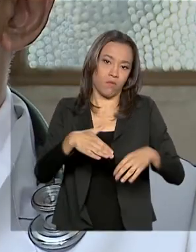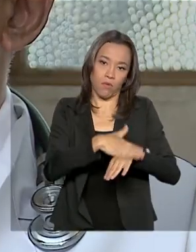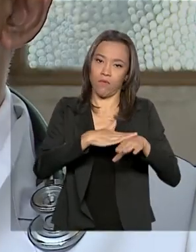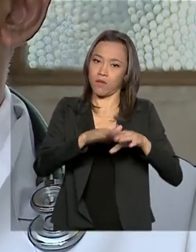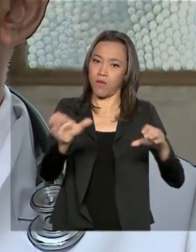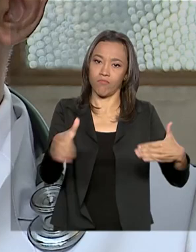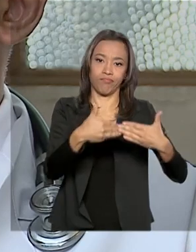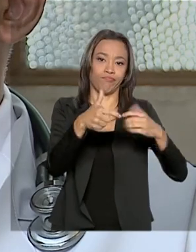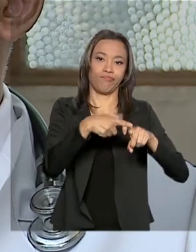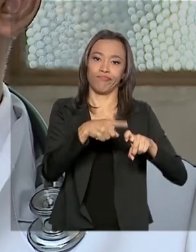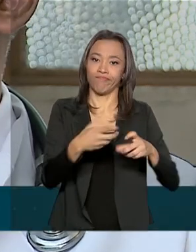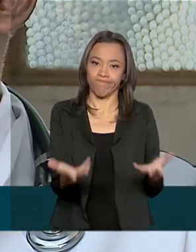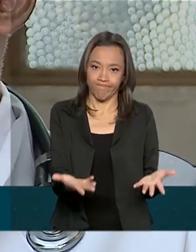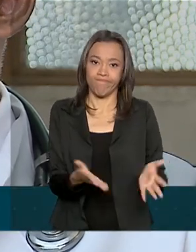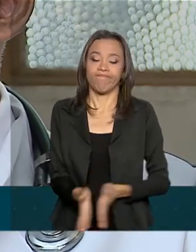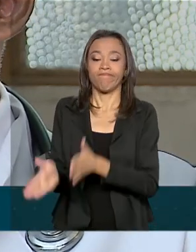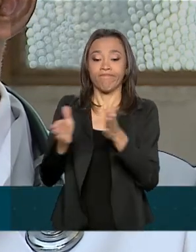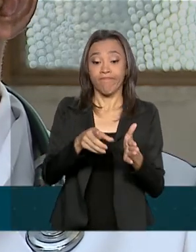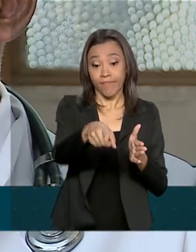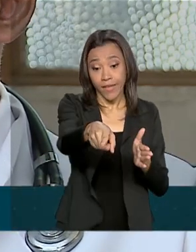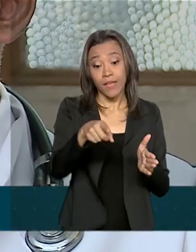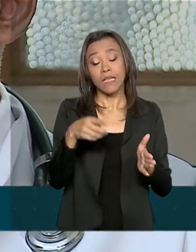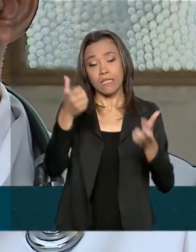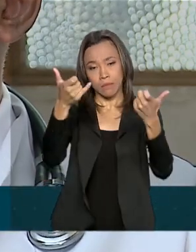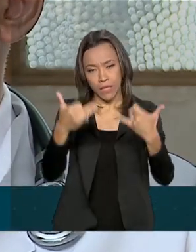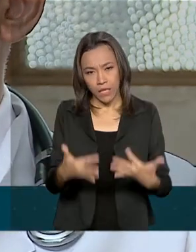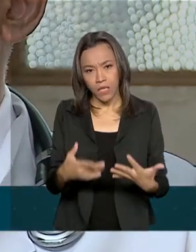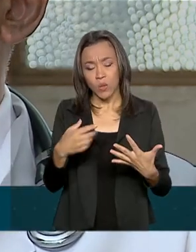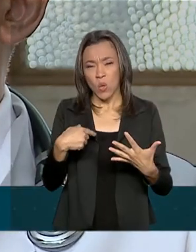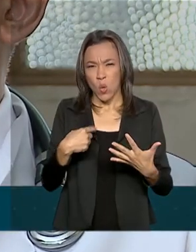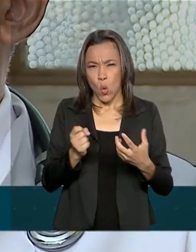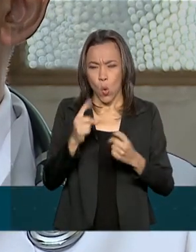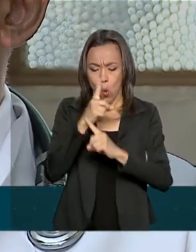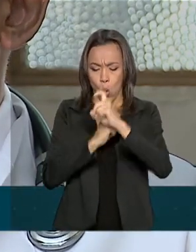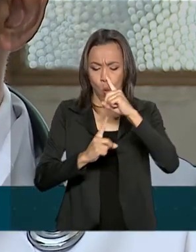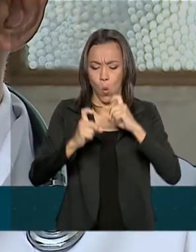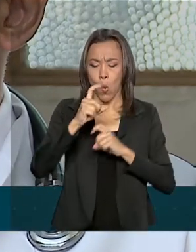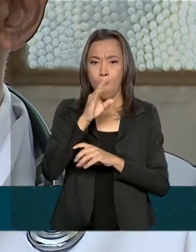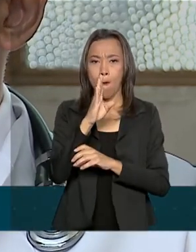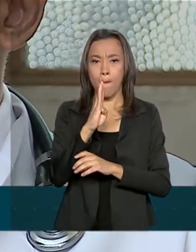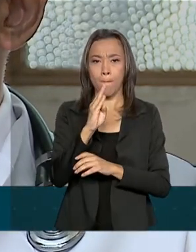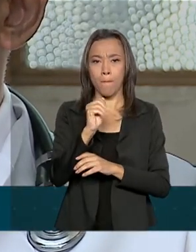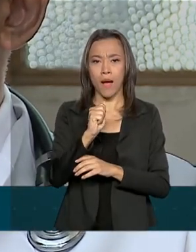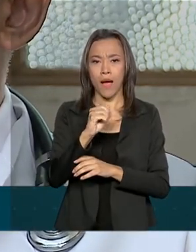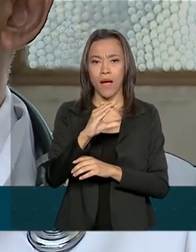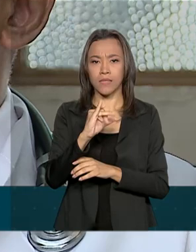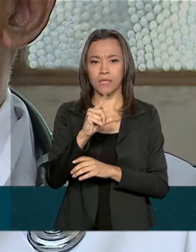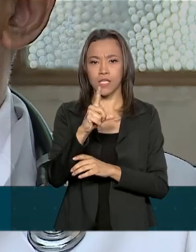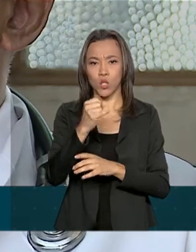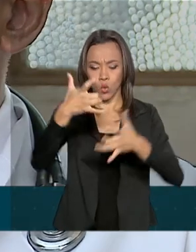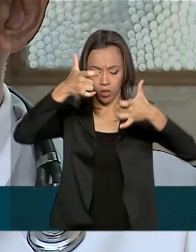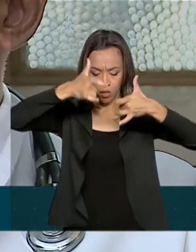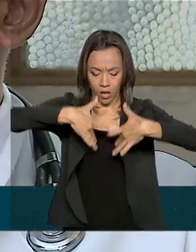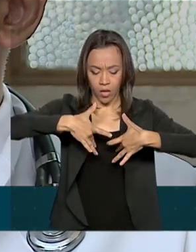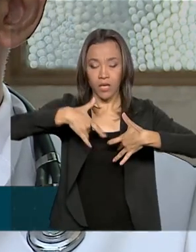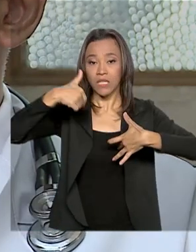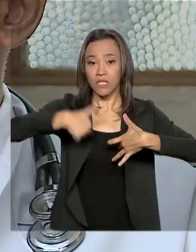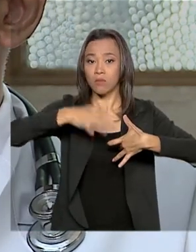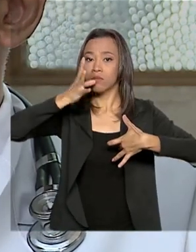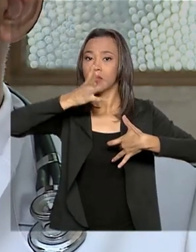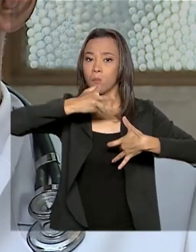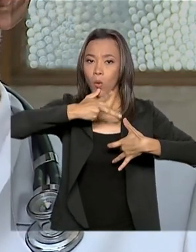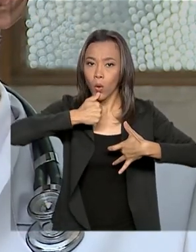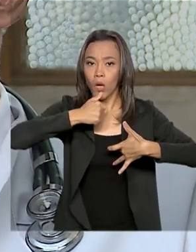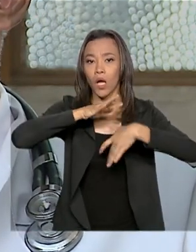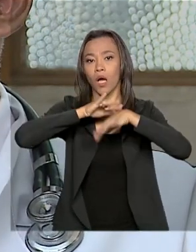A interrupção leva à resistência do bacilo, ao aumento do prazo do tratamento, diminui a expectativa